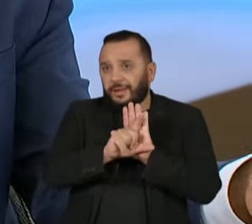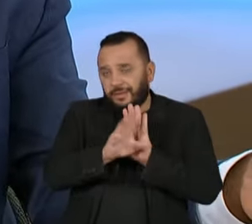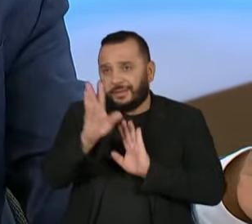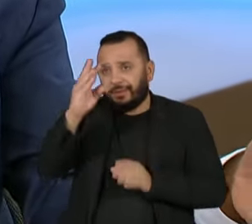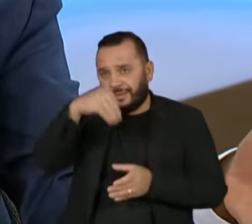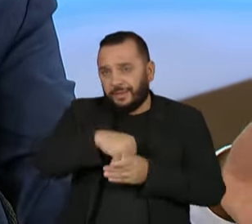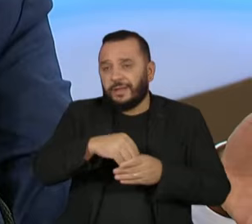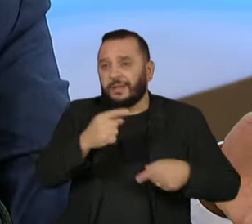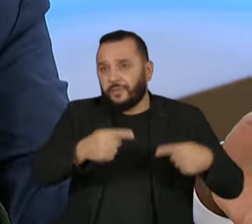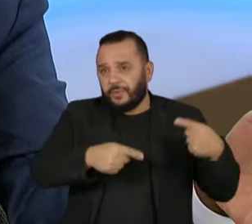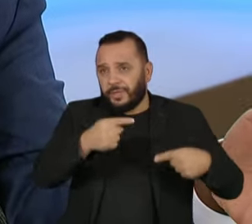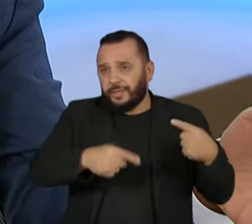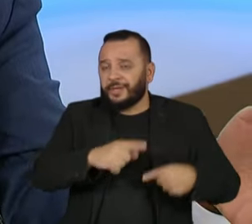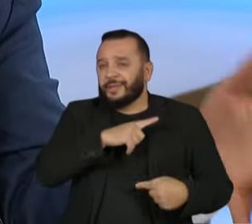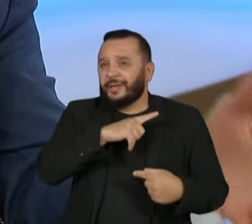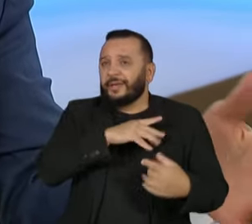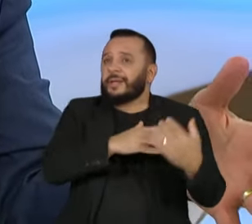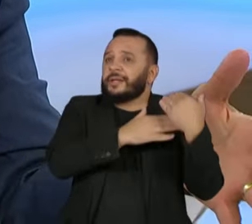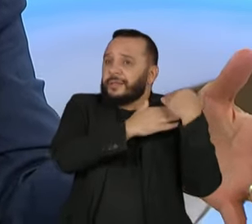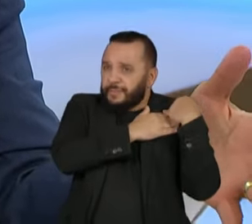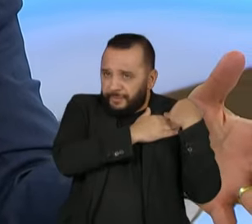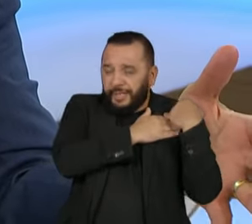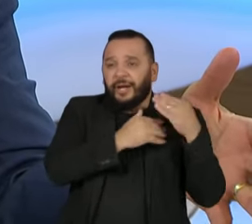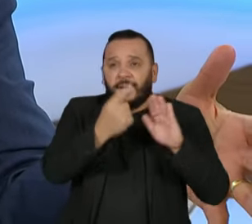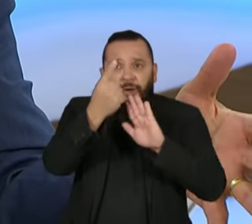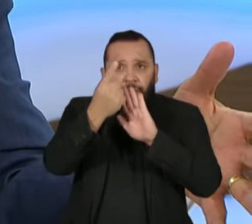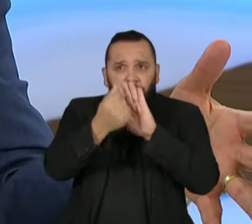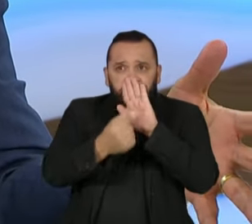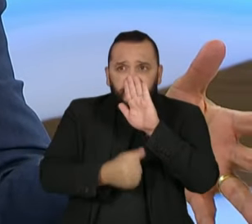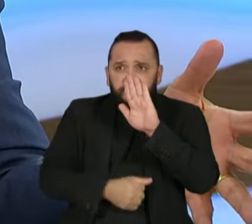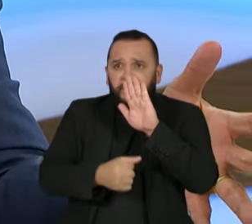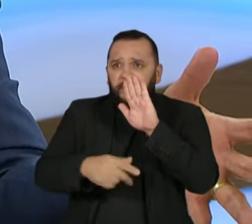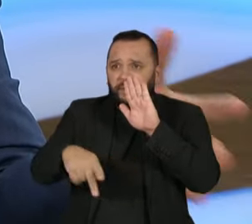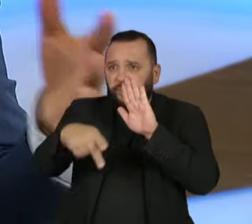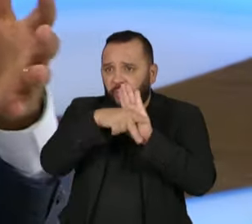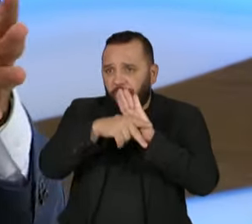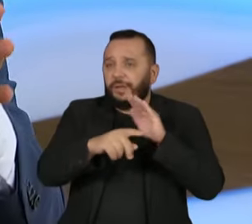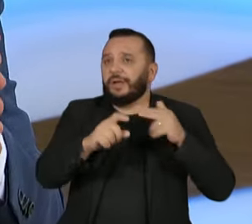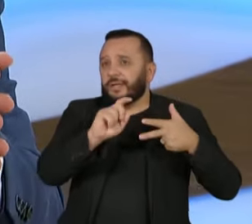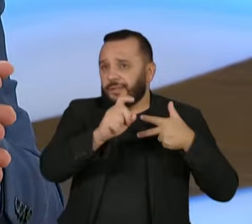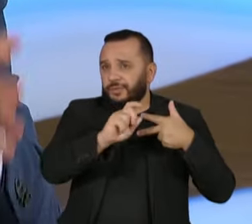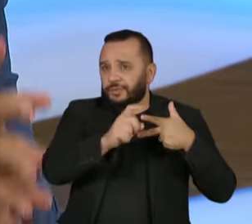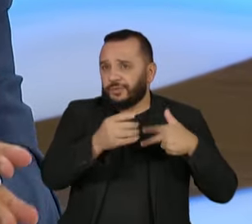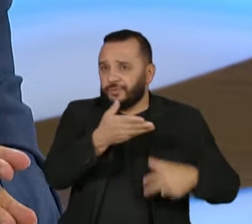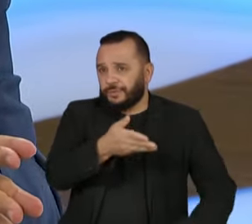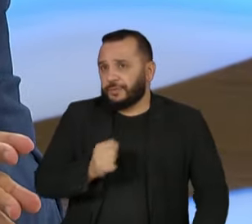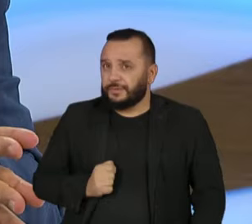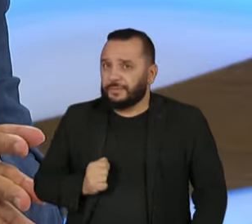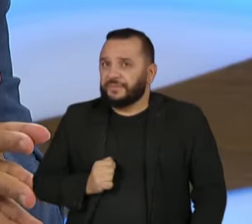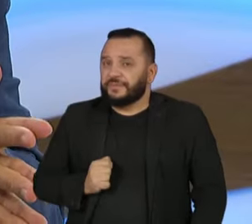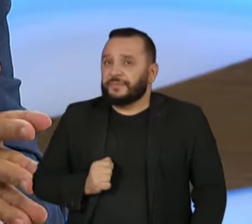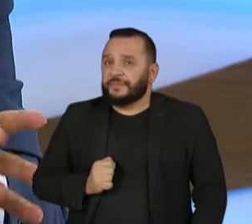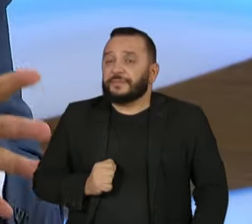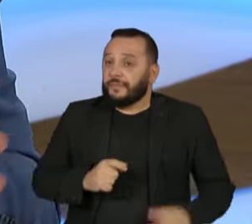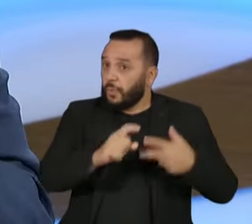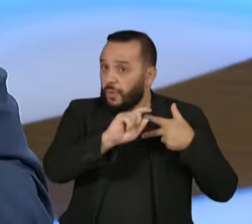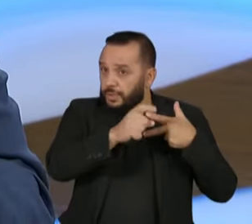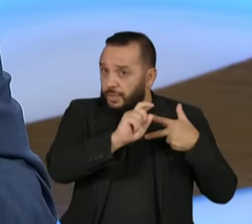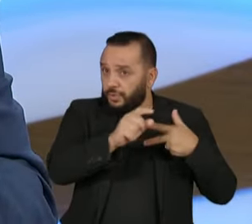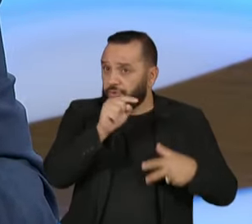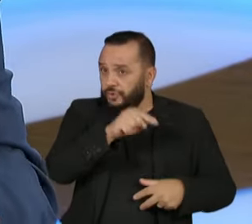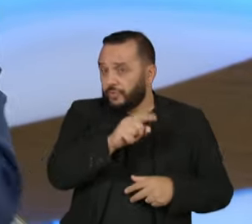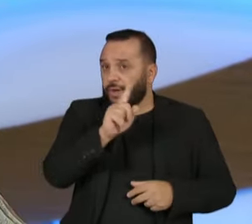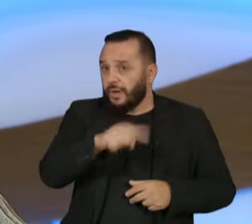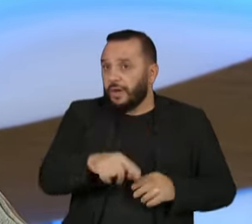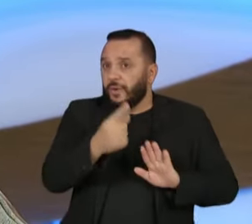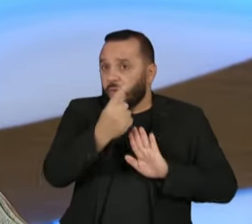é quem tem a responsabilidade sobre o orçamento do executivo. Está certo? Então, veja, o executivo é o seu